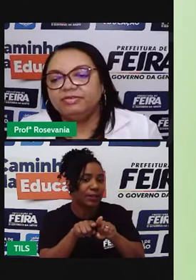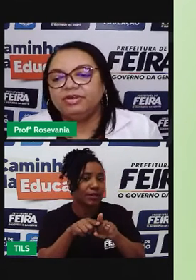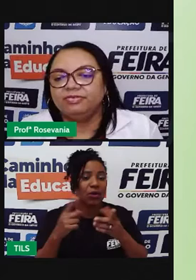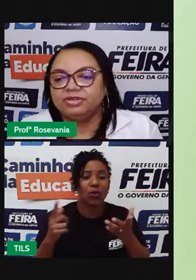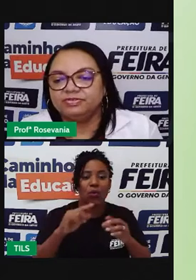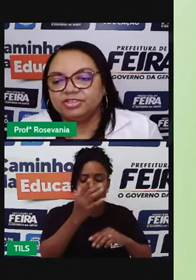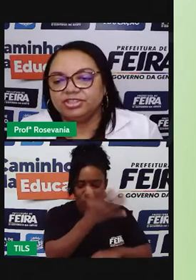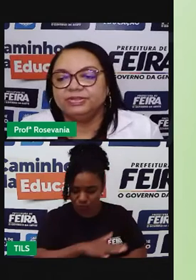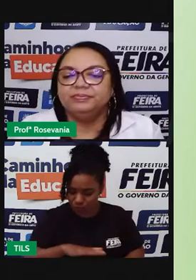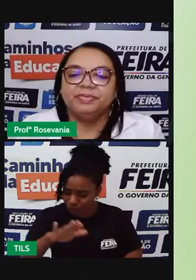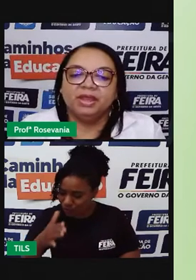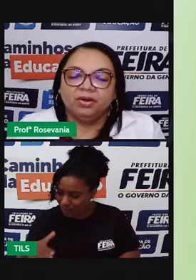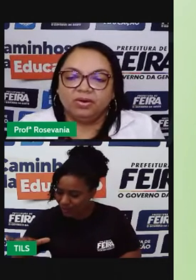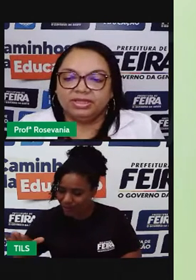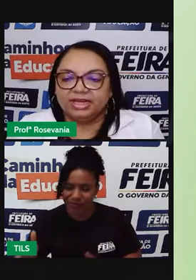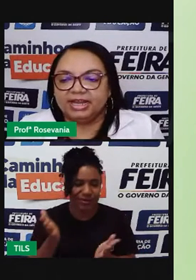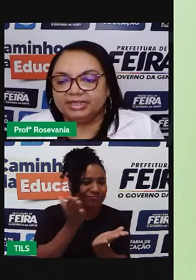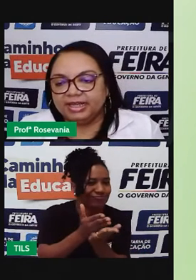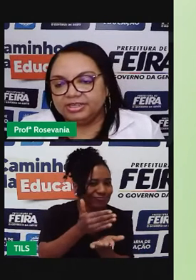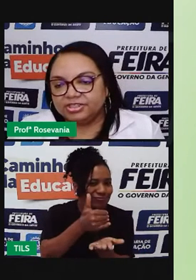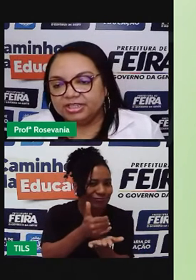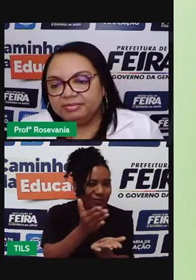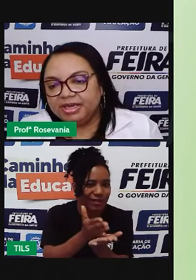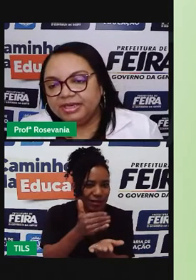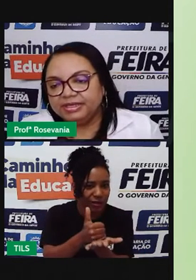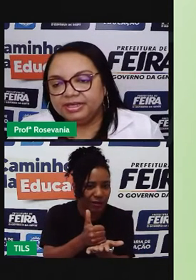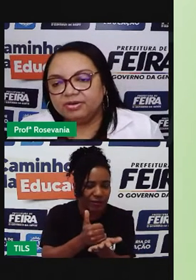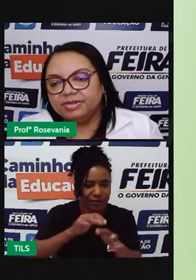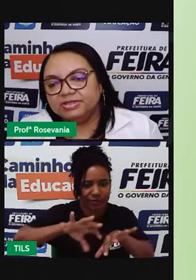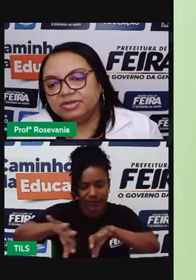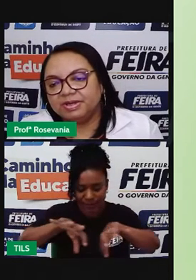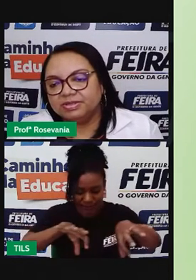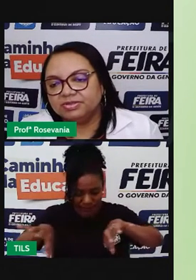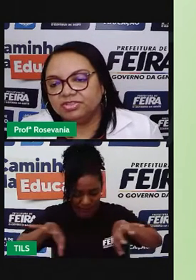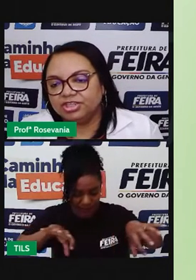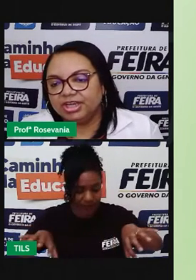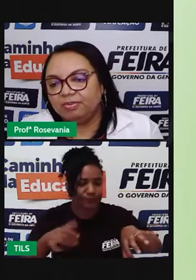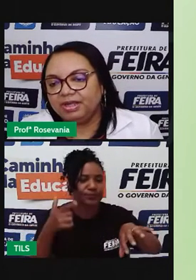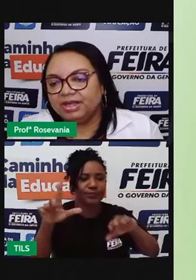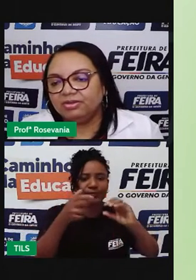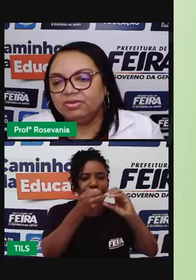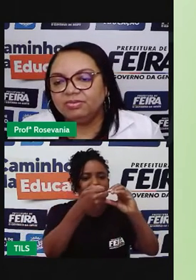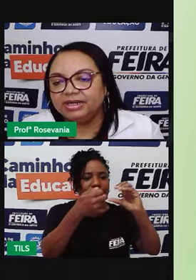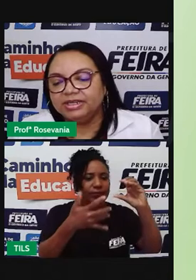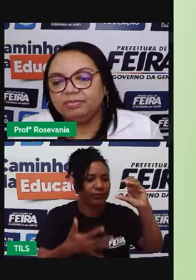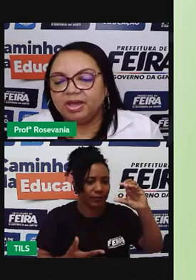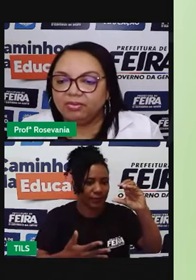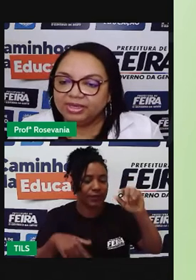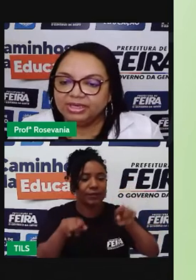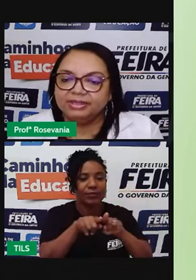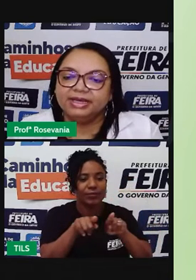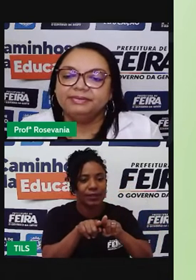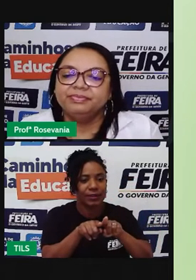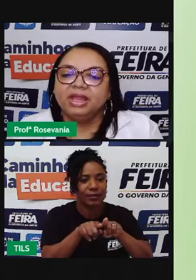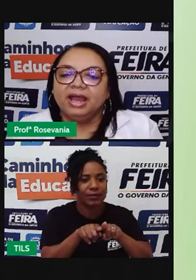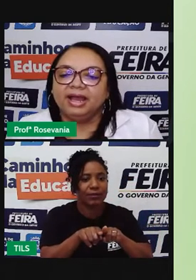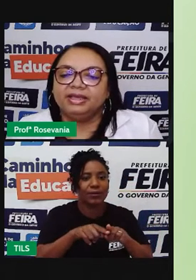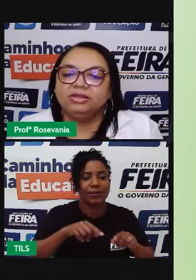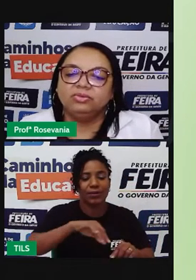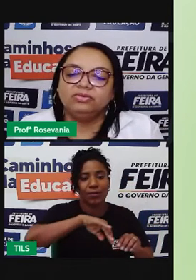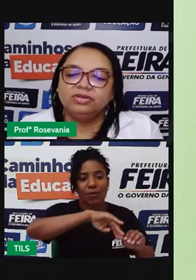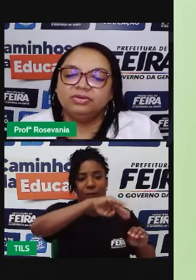relevo e foi dividido. Outra característica também, que começou, passou a surgir, o Planalto do Maranhão-Piauí, né.